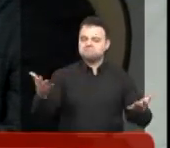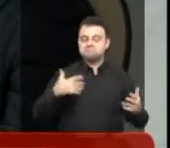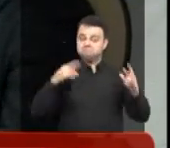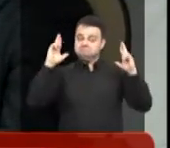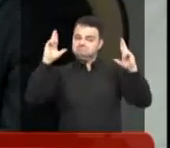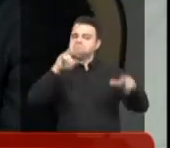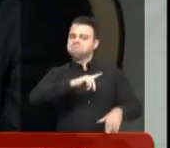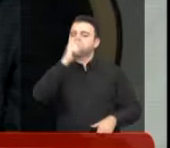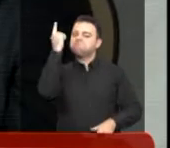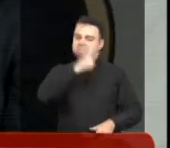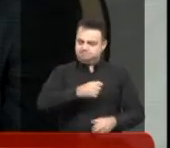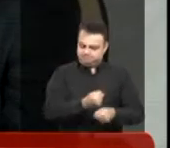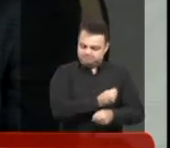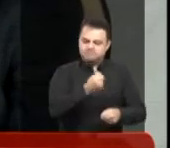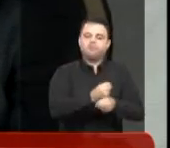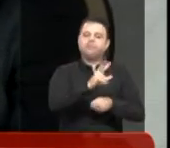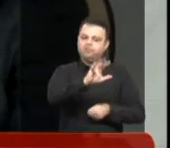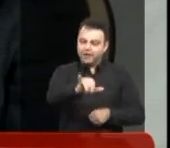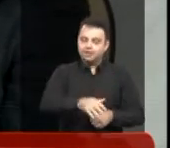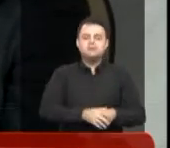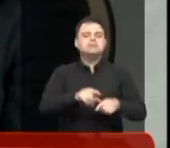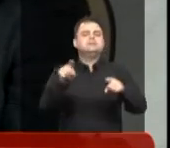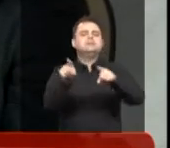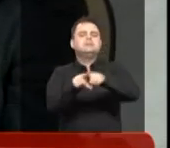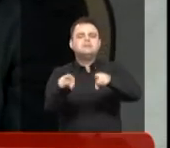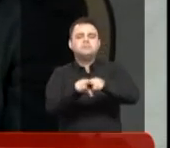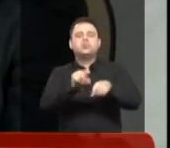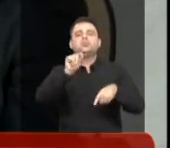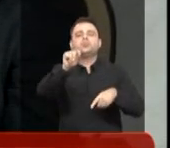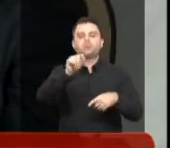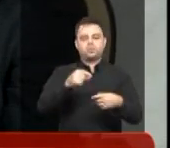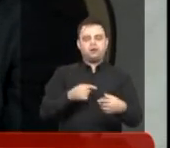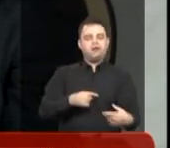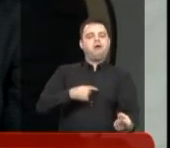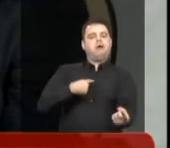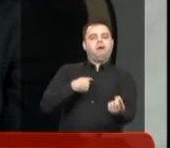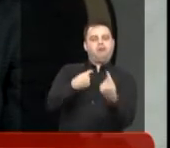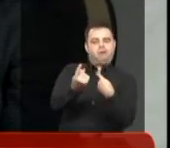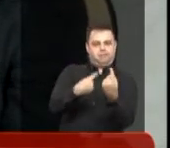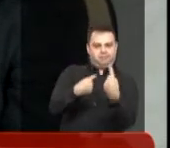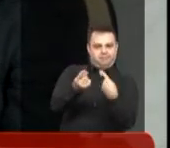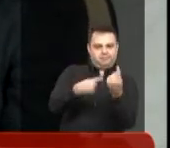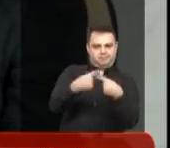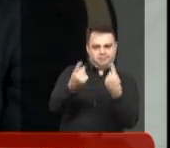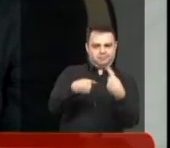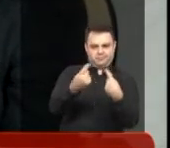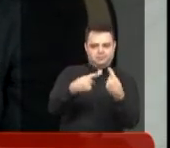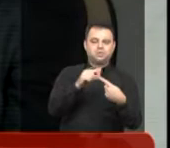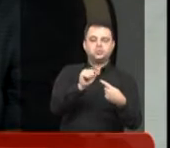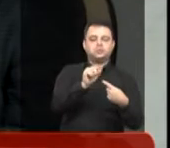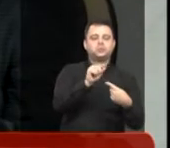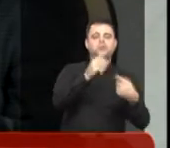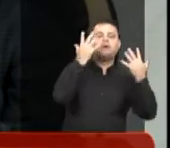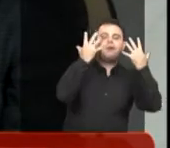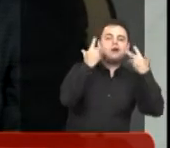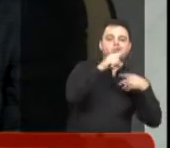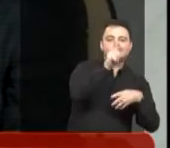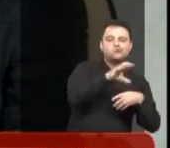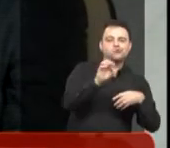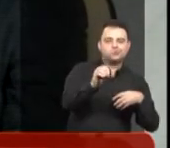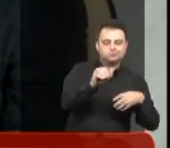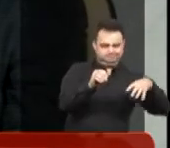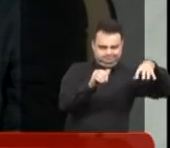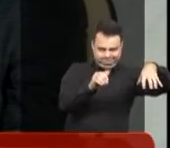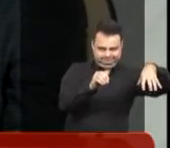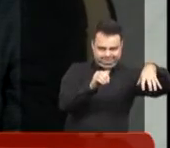de que vai sair. Eu lutei muito pela construção de uma passarela na Avenida Nelson da Veiga, que é uma avenida que passa ao lado